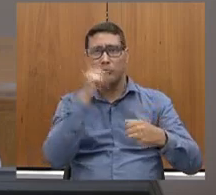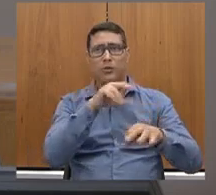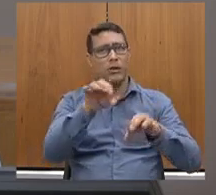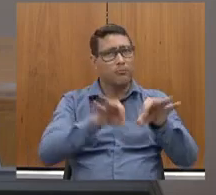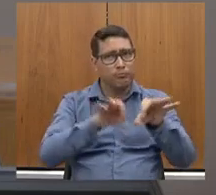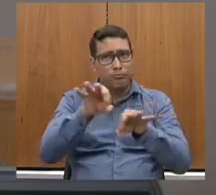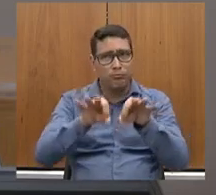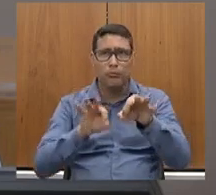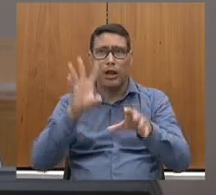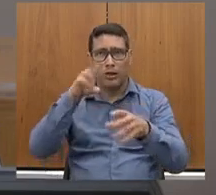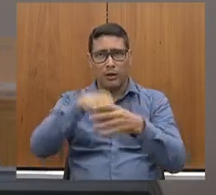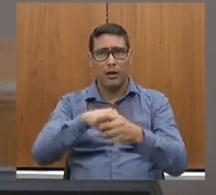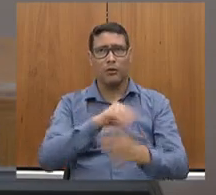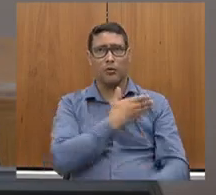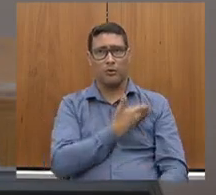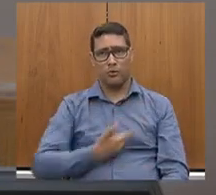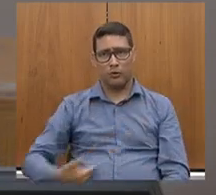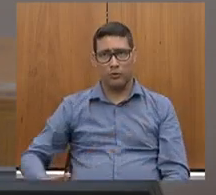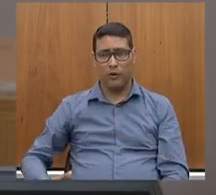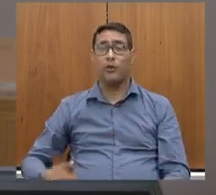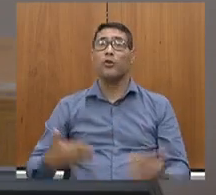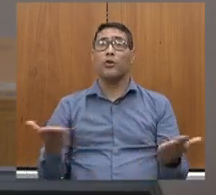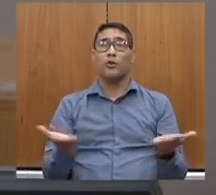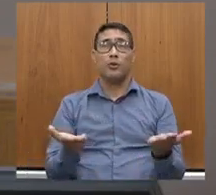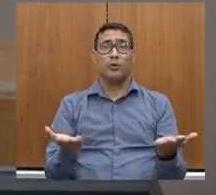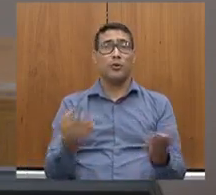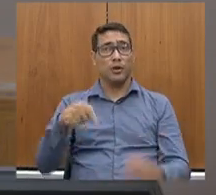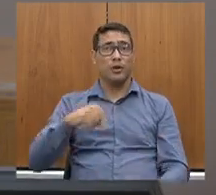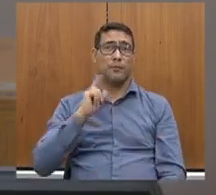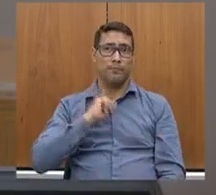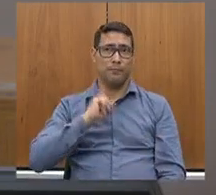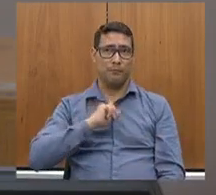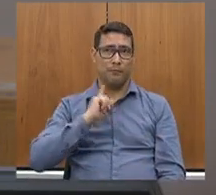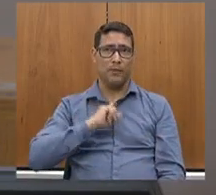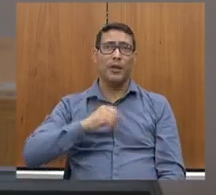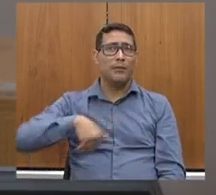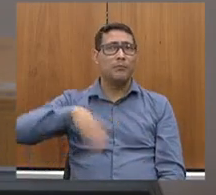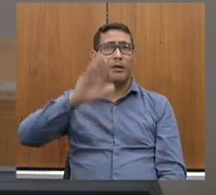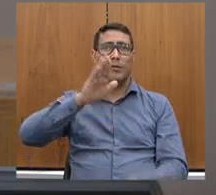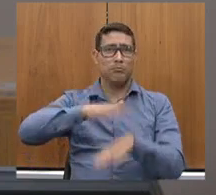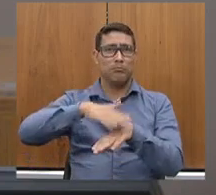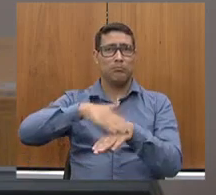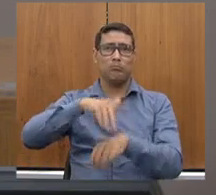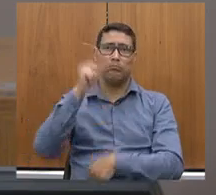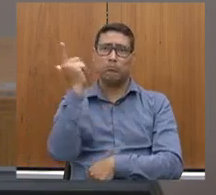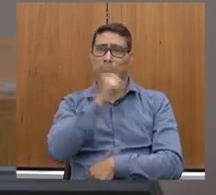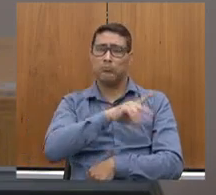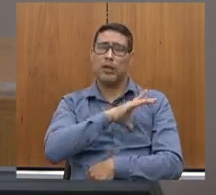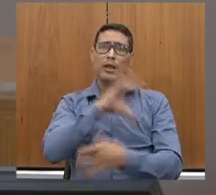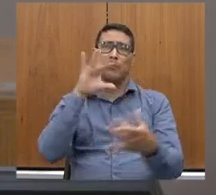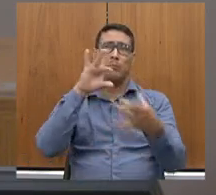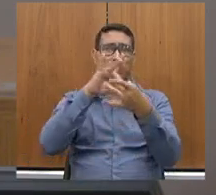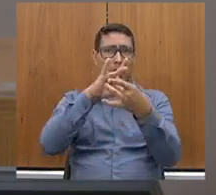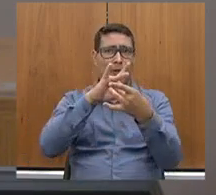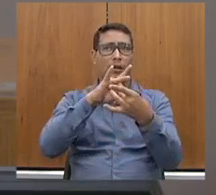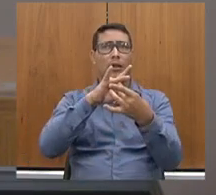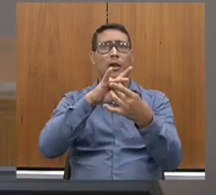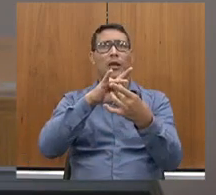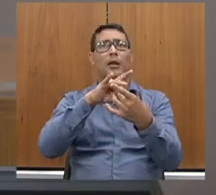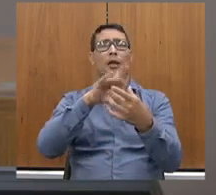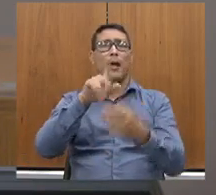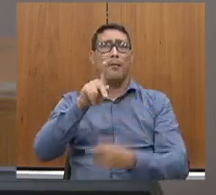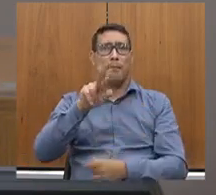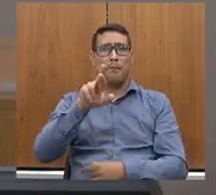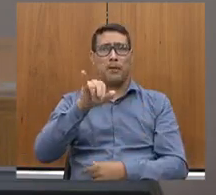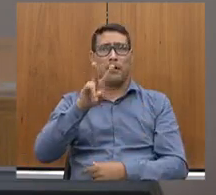governo. e hoje, Minas é o Estado com o maior número de concessões e parcerias privadas entregues em uma